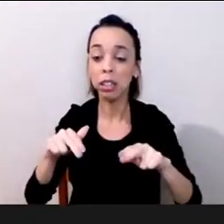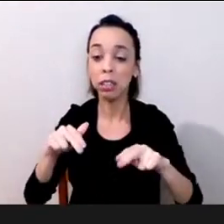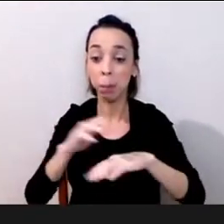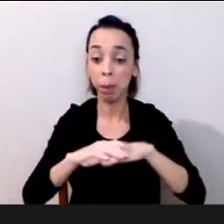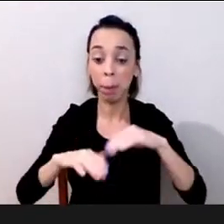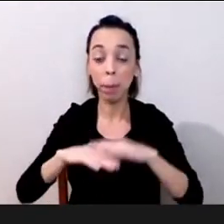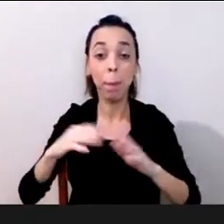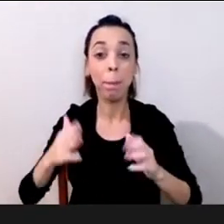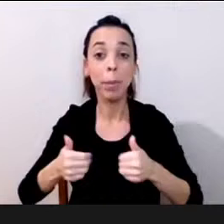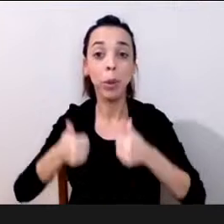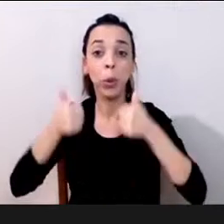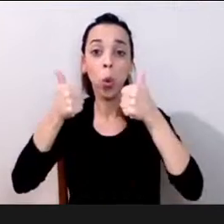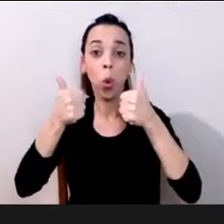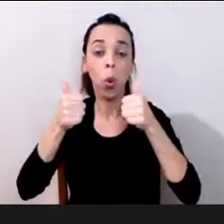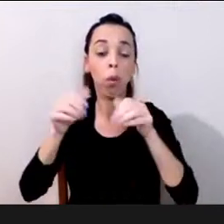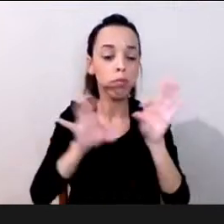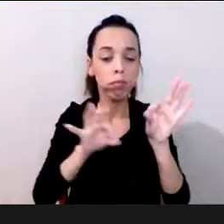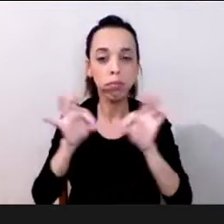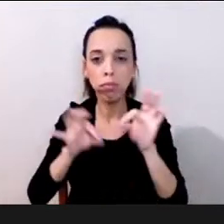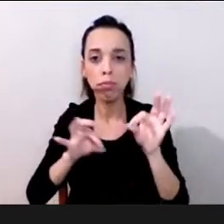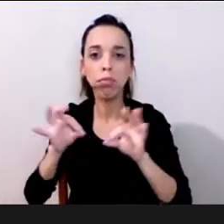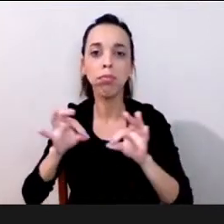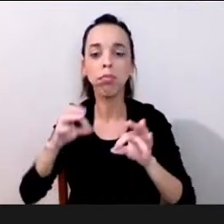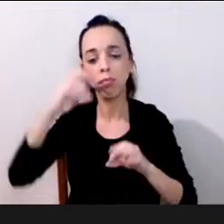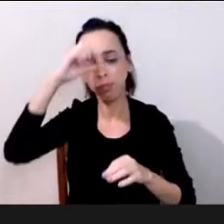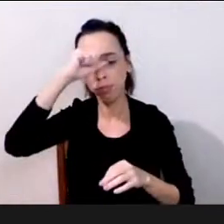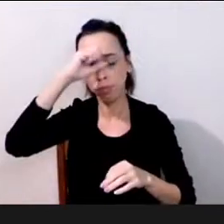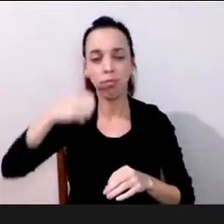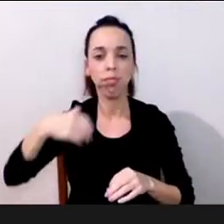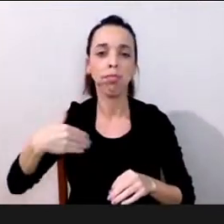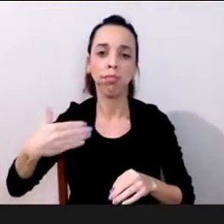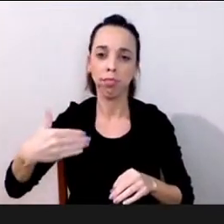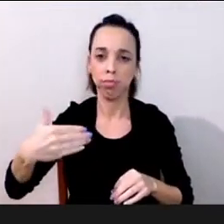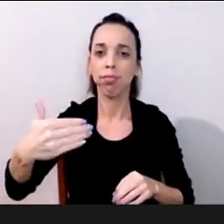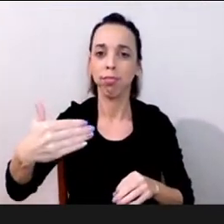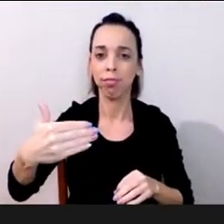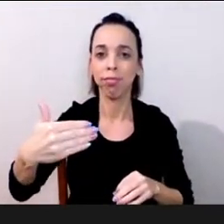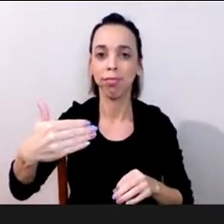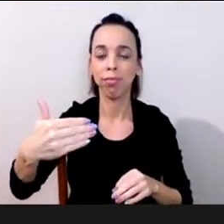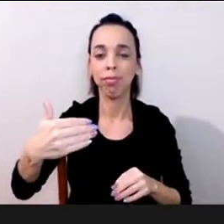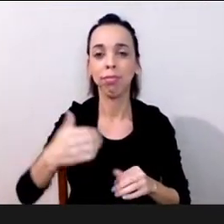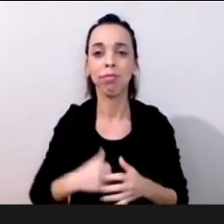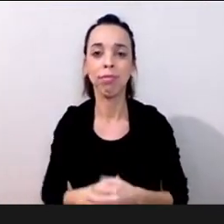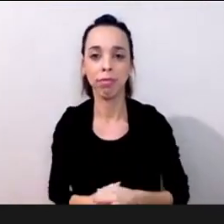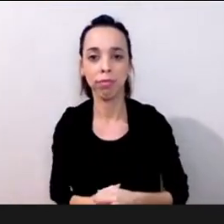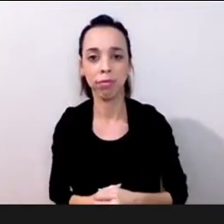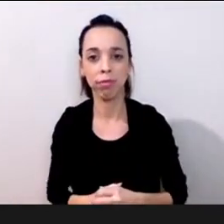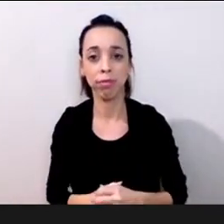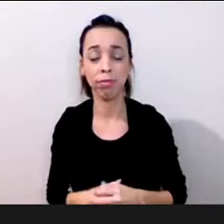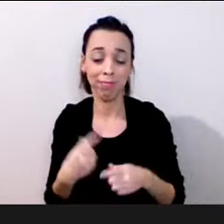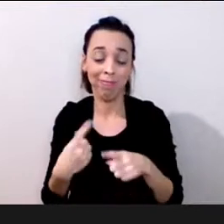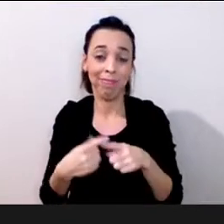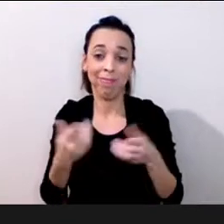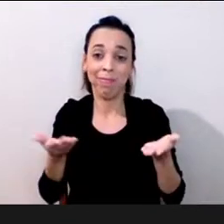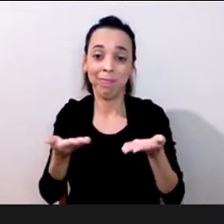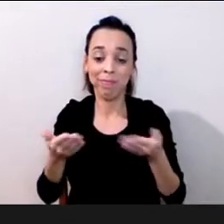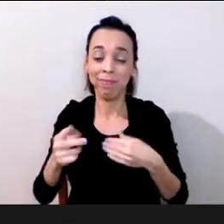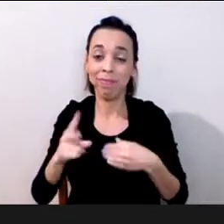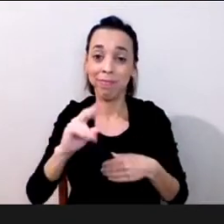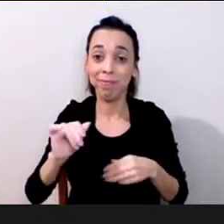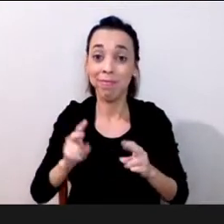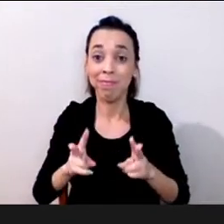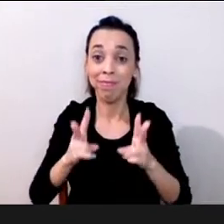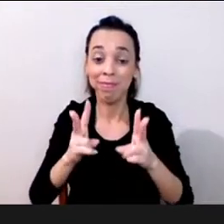que a gente aprendeu bastante mas segue aprendendo porque isso vai ser a realidade daqui pra frente né a gente vai sempre transitar entre o mundo virtual e o